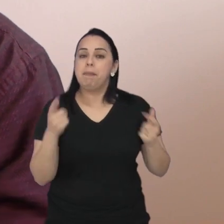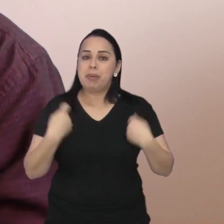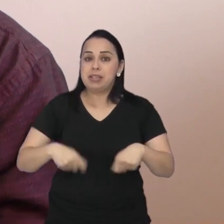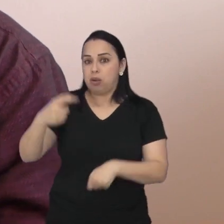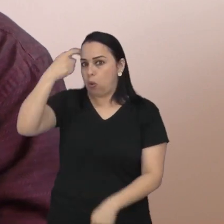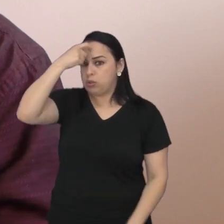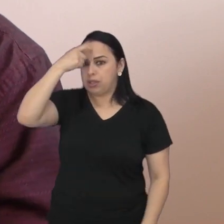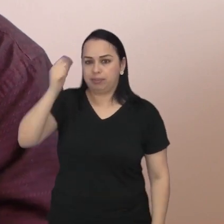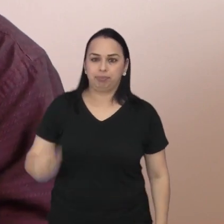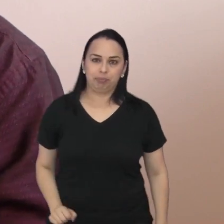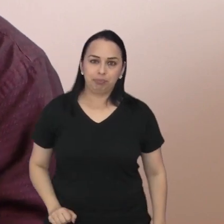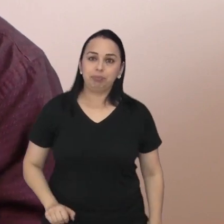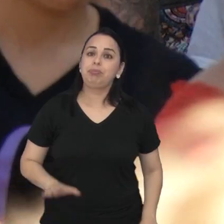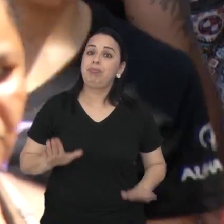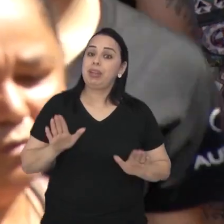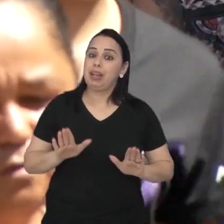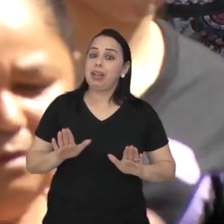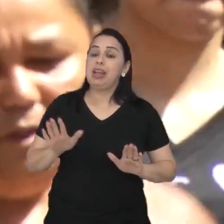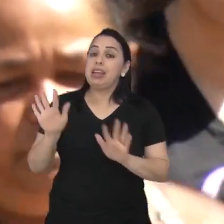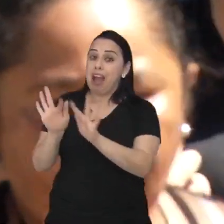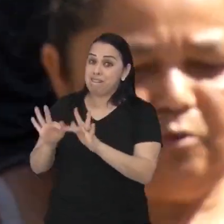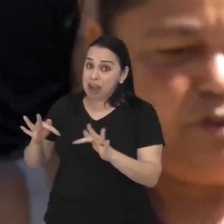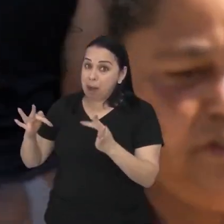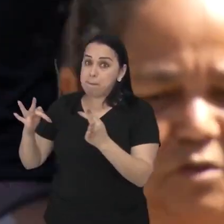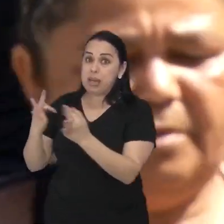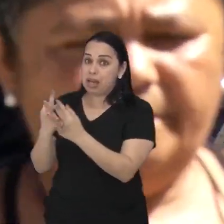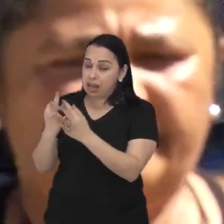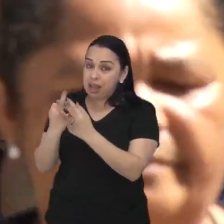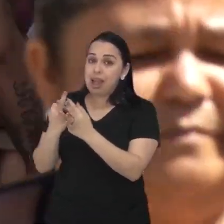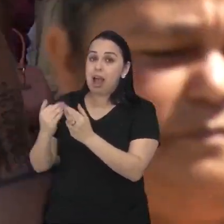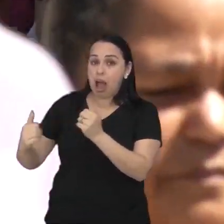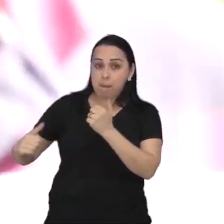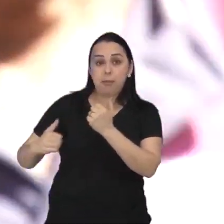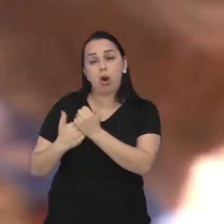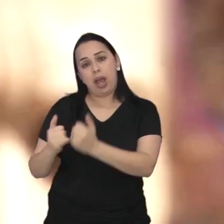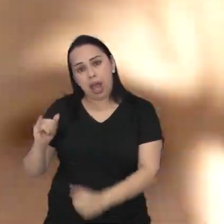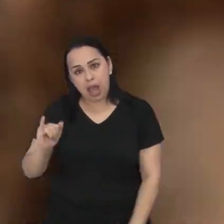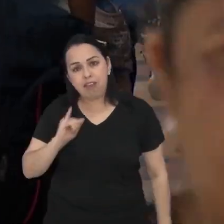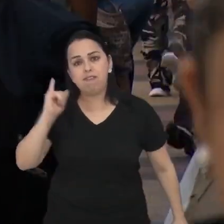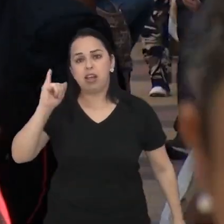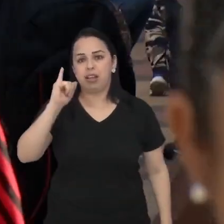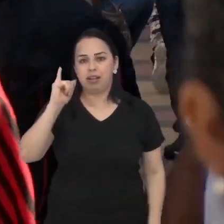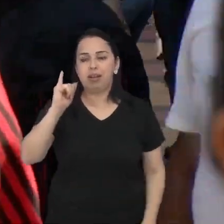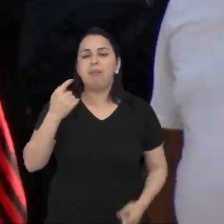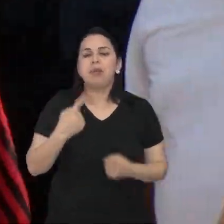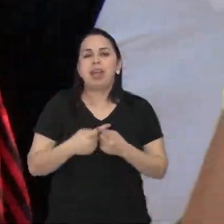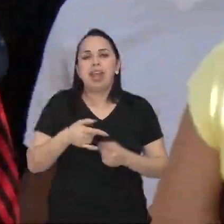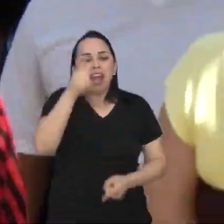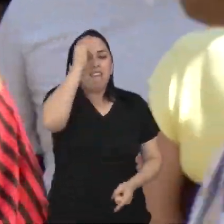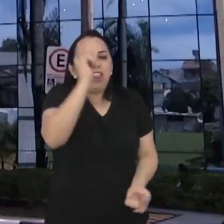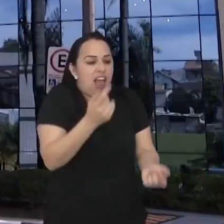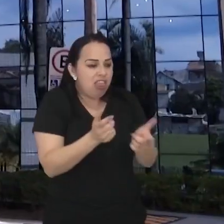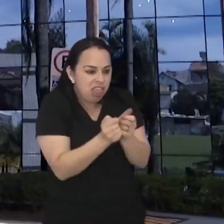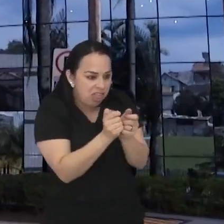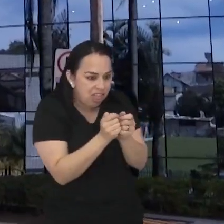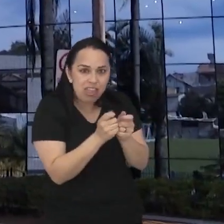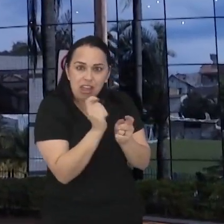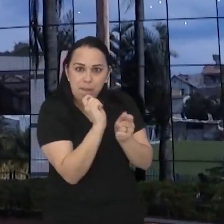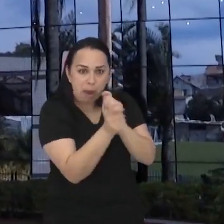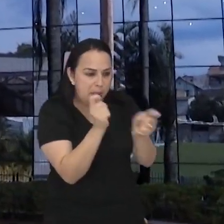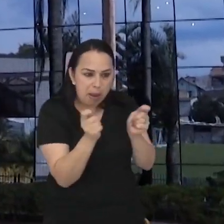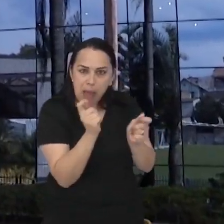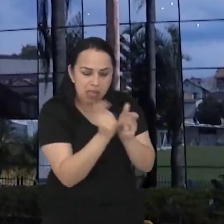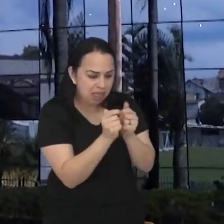tenha consciência e saiba jogar o cuidado da família também é muito importante para evitar excessos e nesse